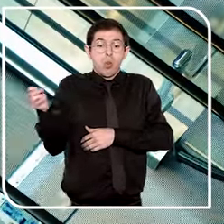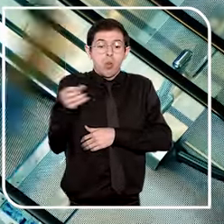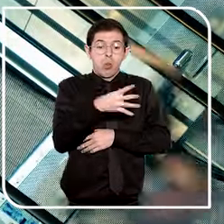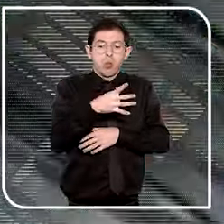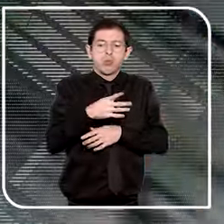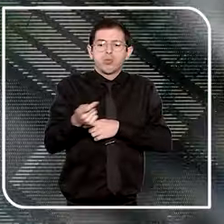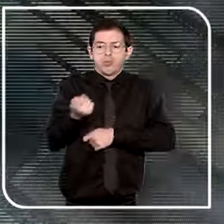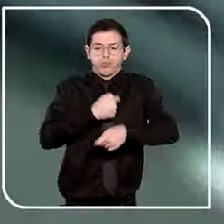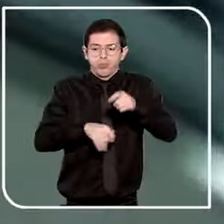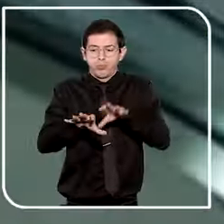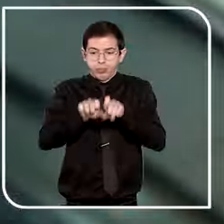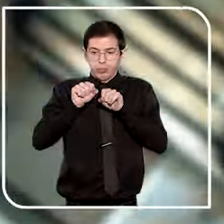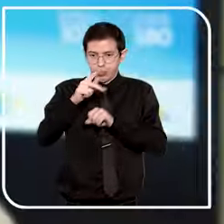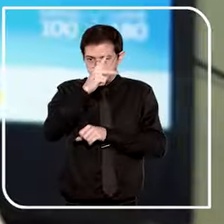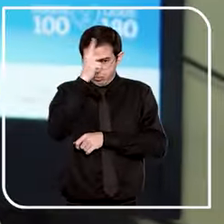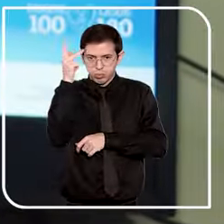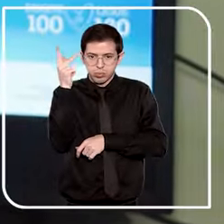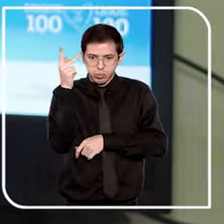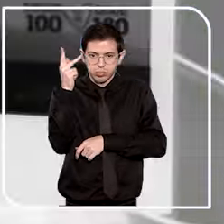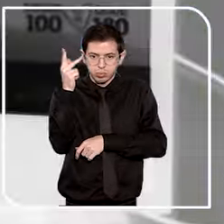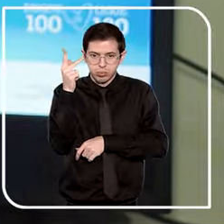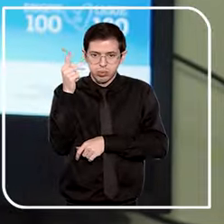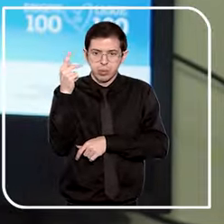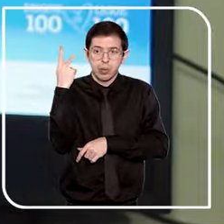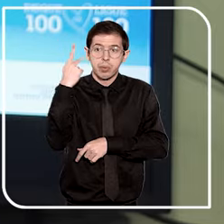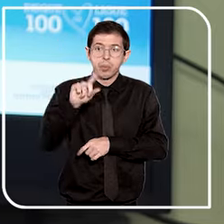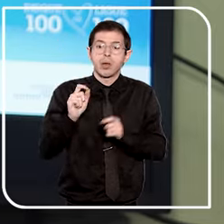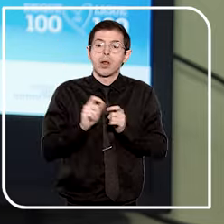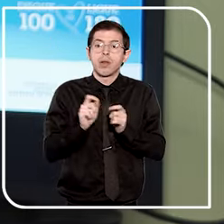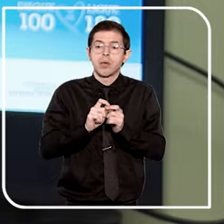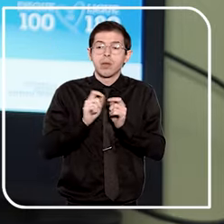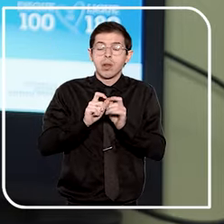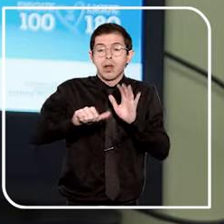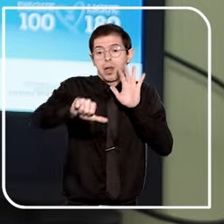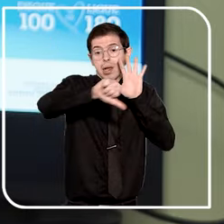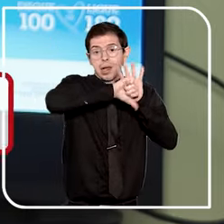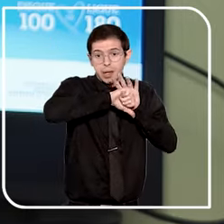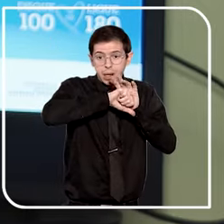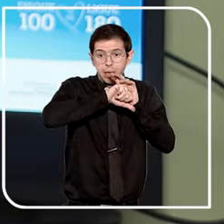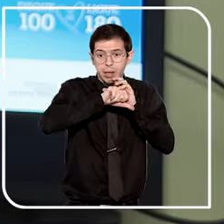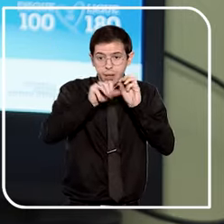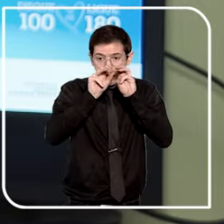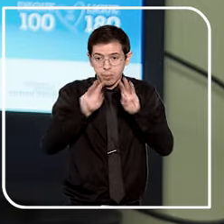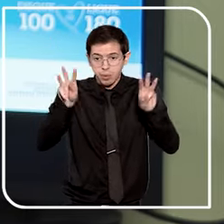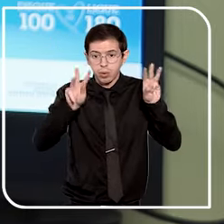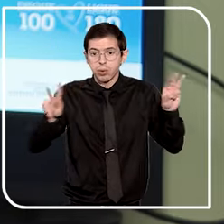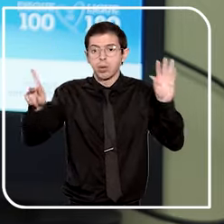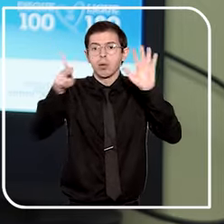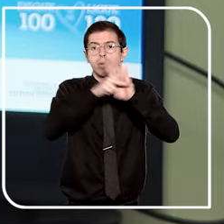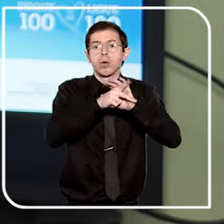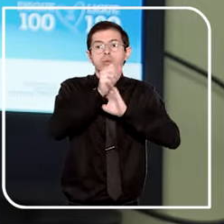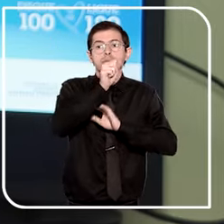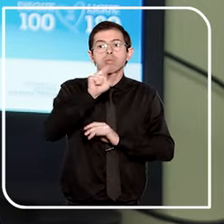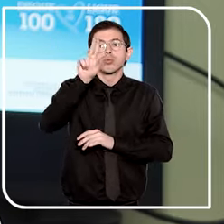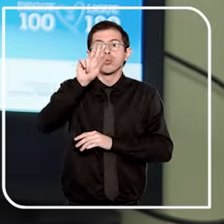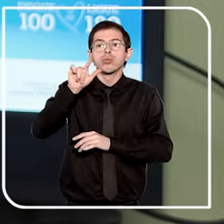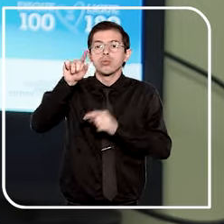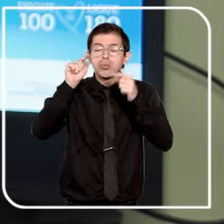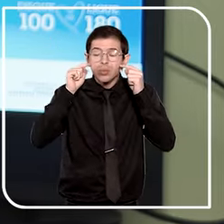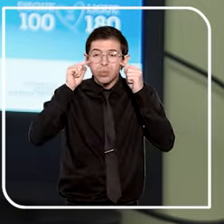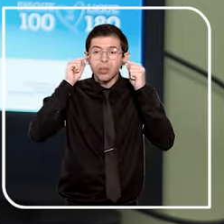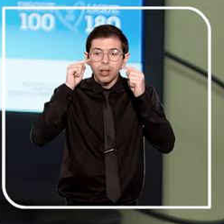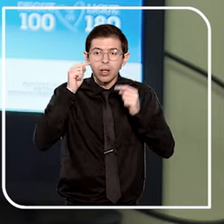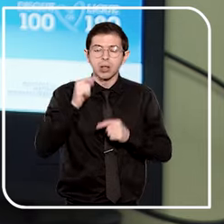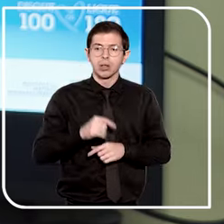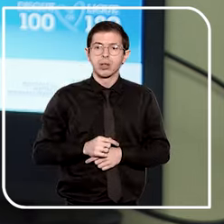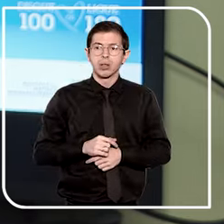para o tráfico de pessoas. Para fins de cometimento de delitos virtuais, sobretudo ali no Sudeste Asiático, que é